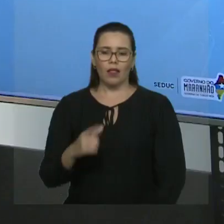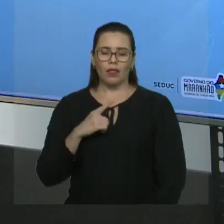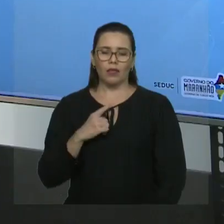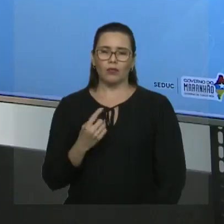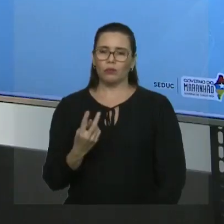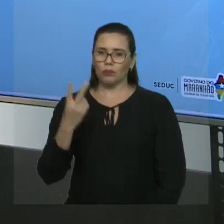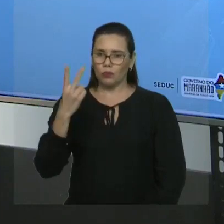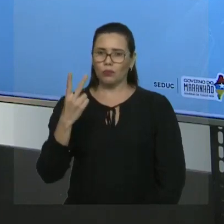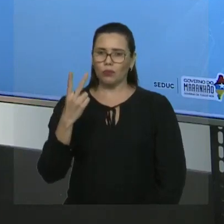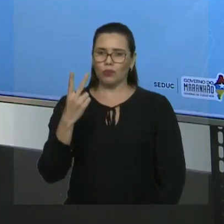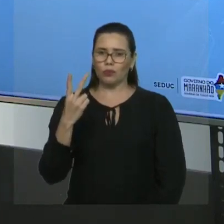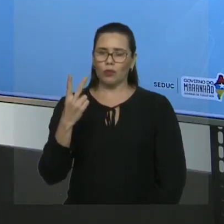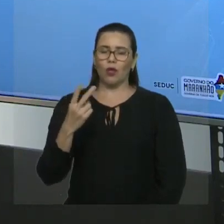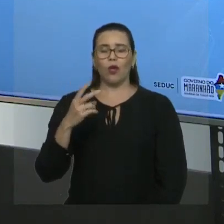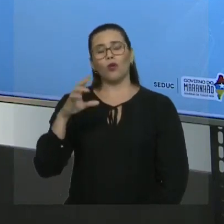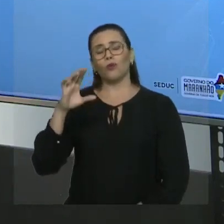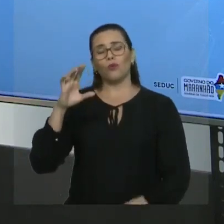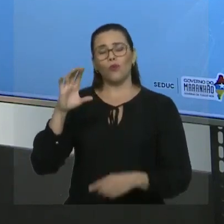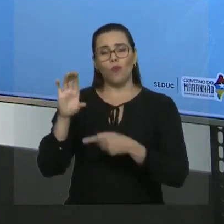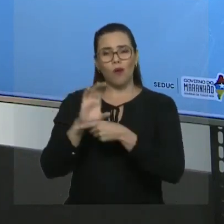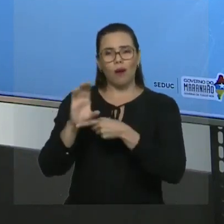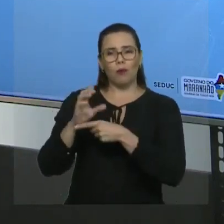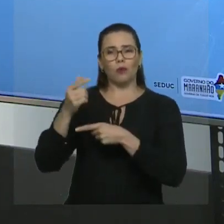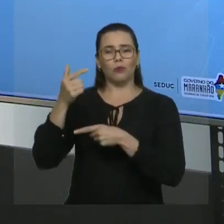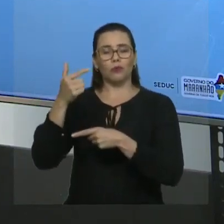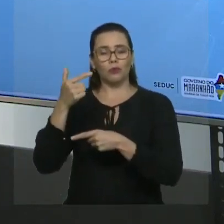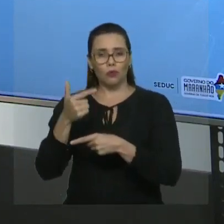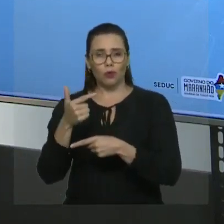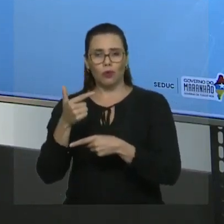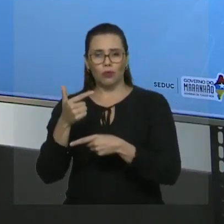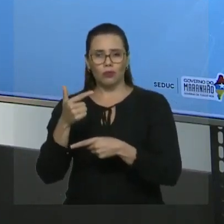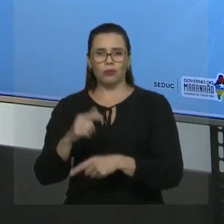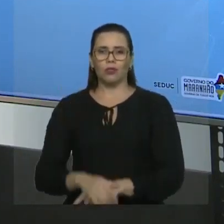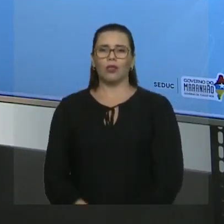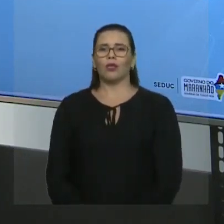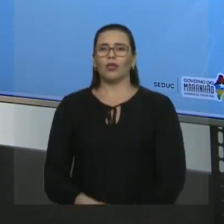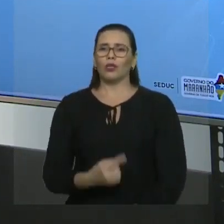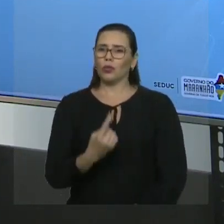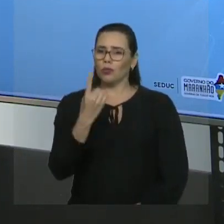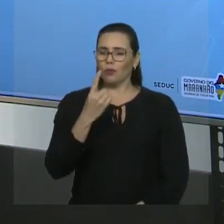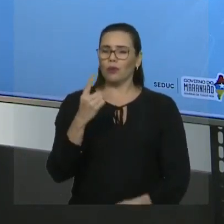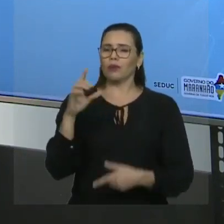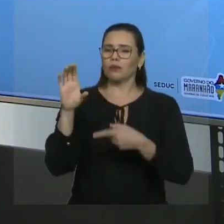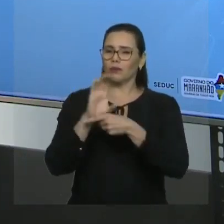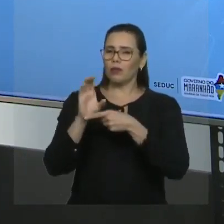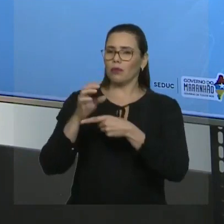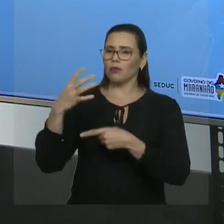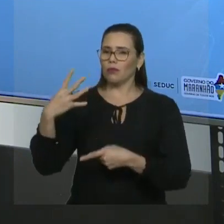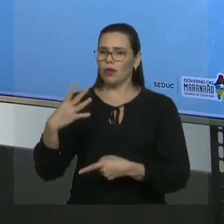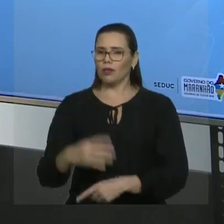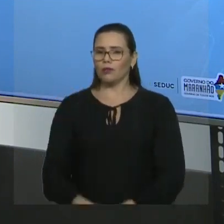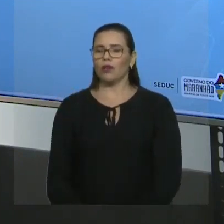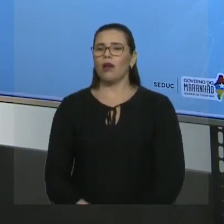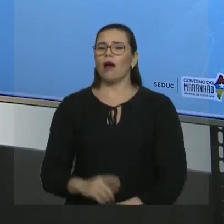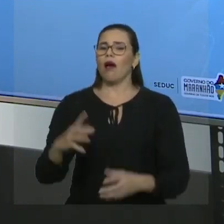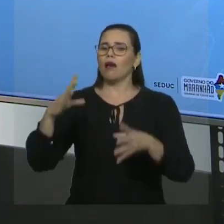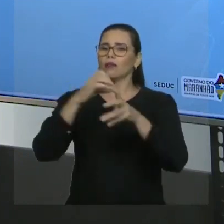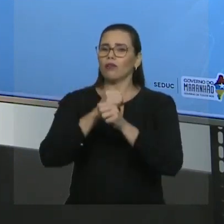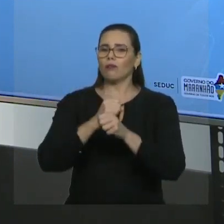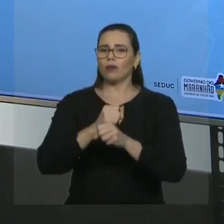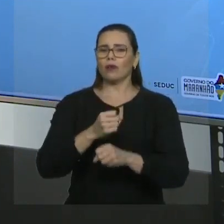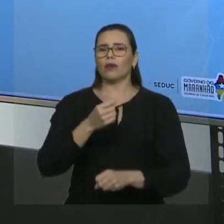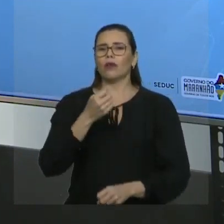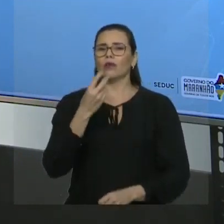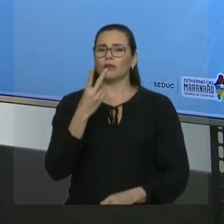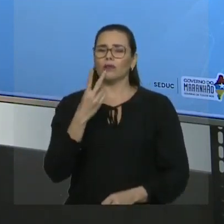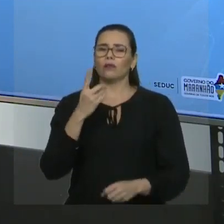dois e uma no carbono quatro. Então, somando dois mais dois mais quatro, a soma da posição dos radicais na cadeia